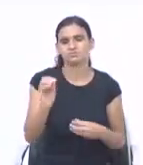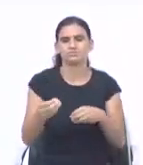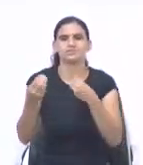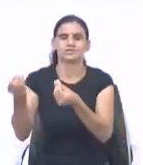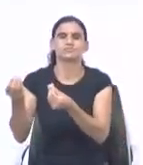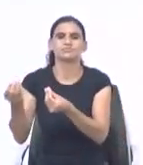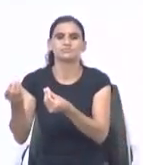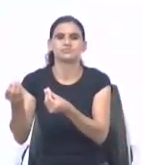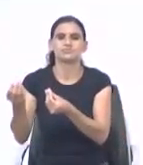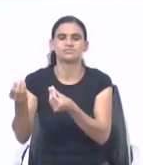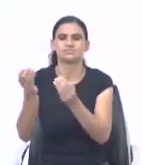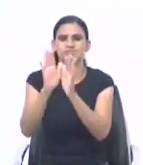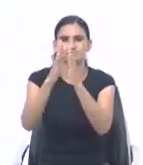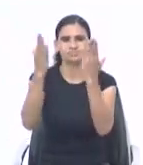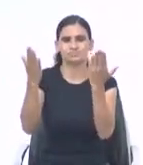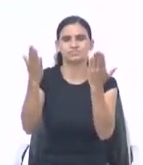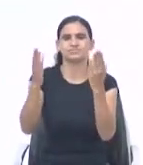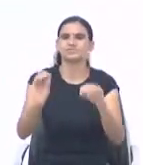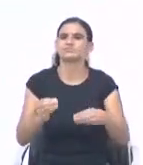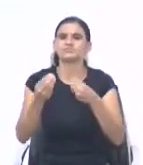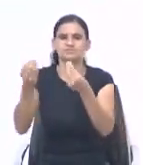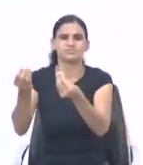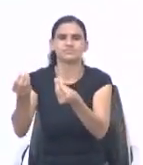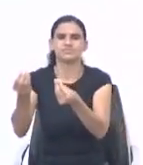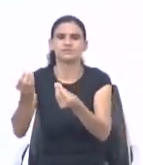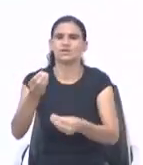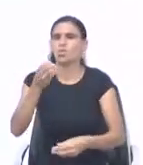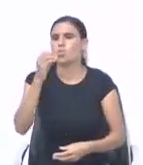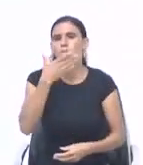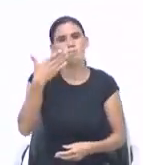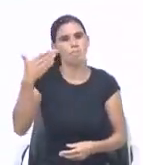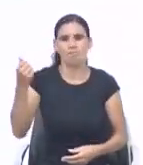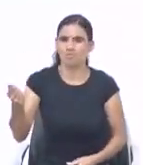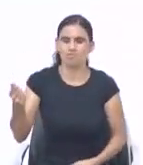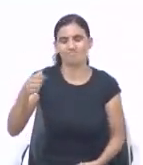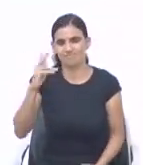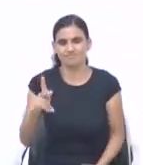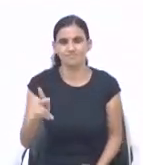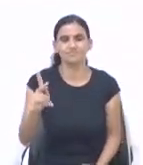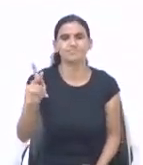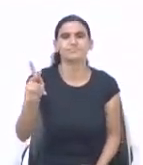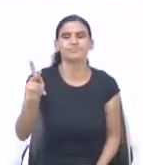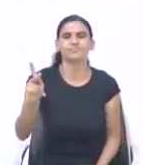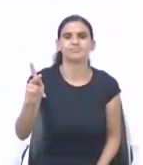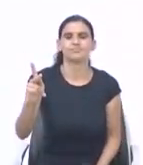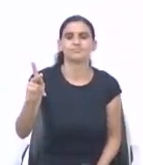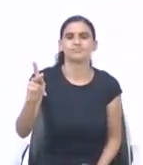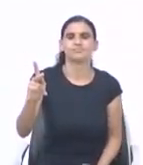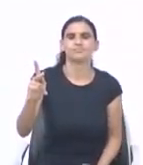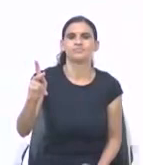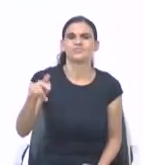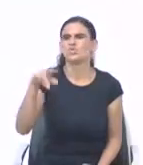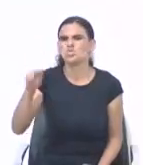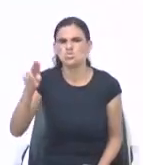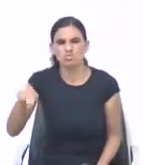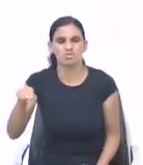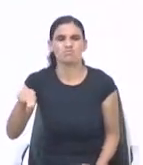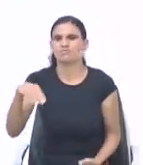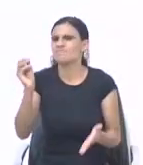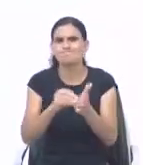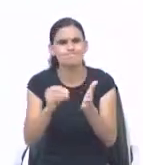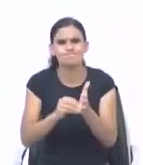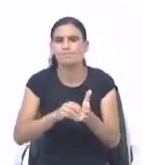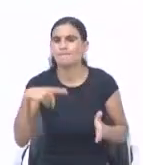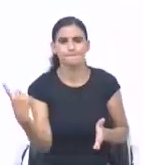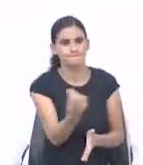Deus abra as janelas do céu, e nós tenhamos sempre, aleluia. Nunca vai faltar para nós.